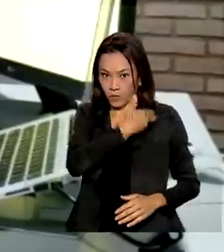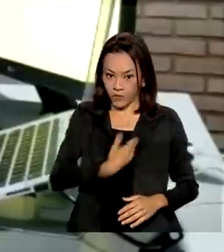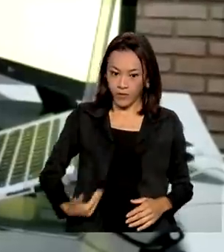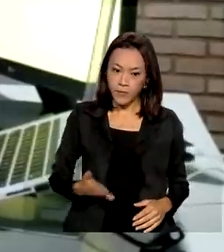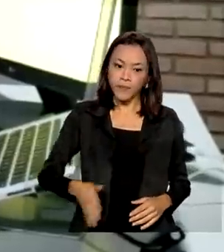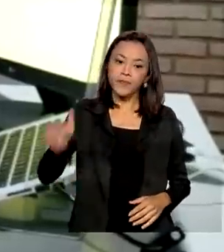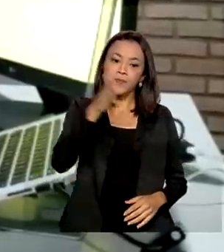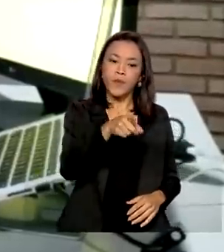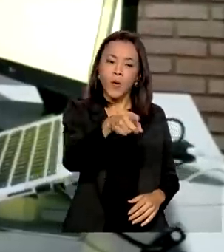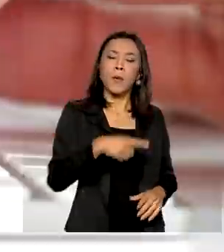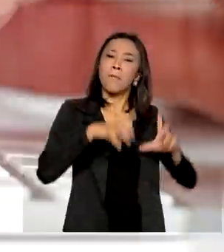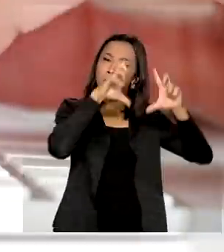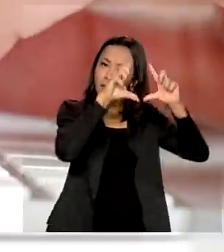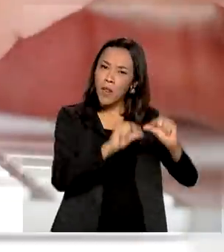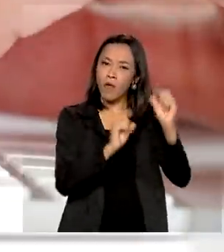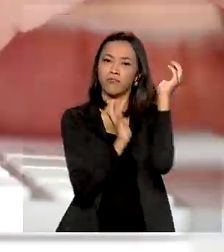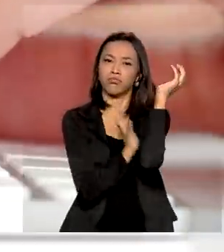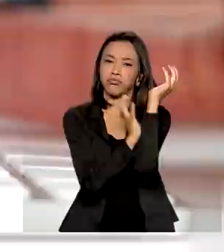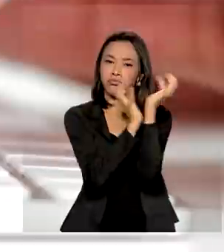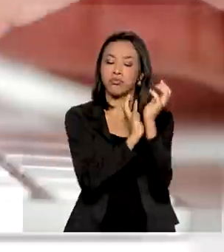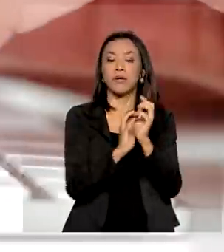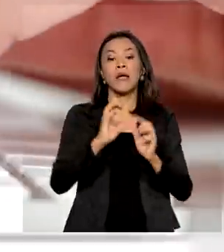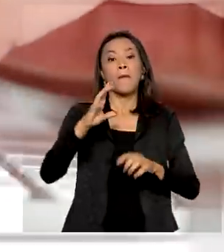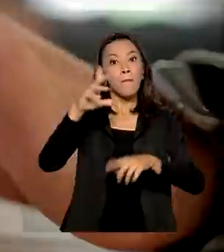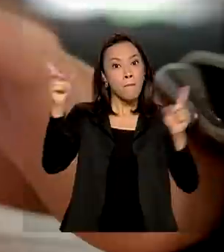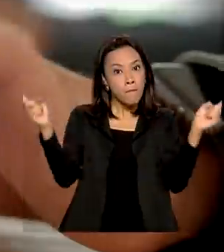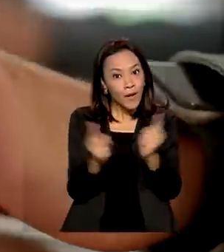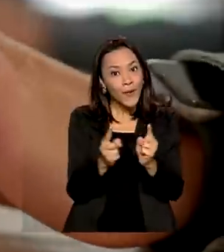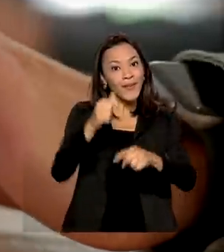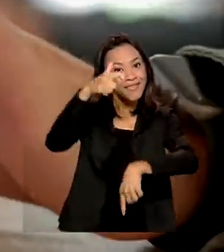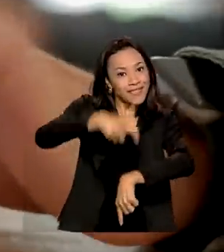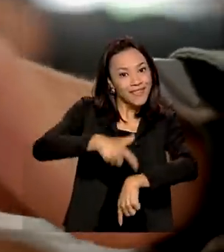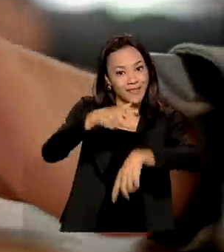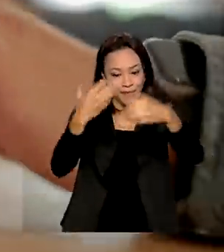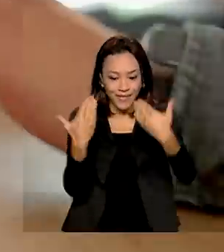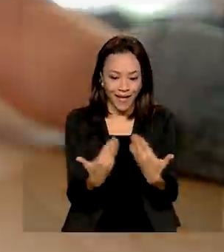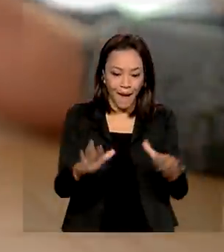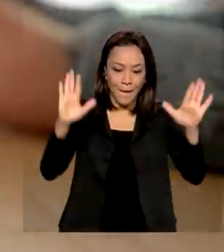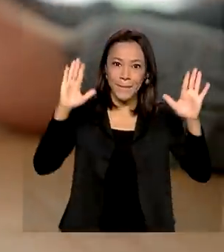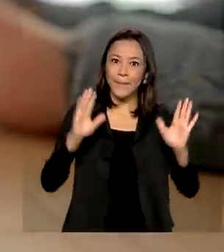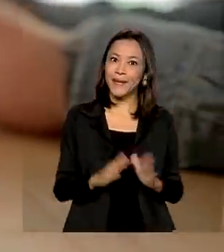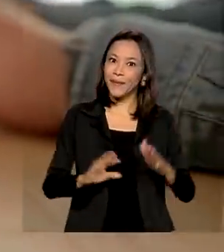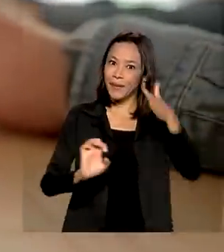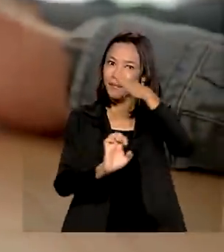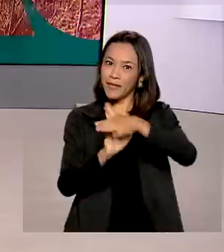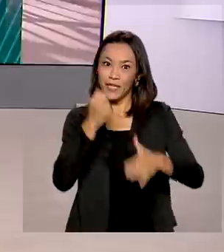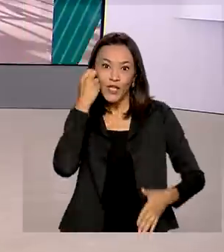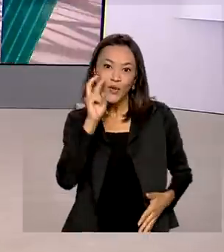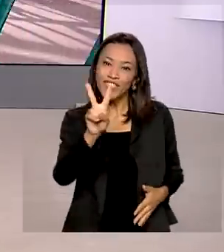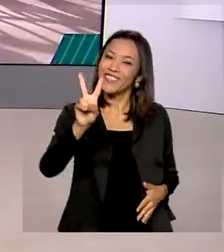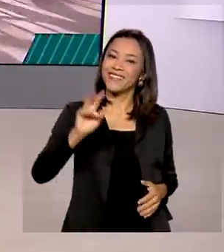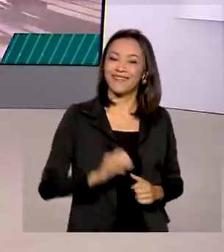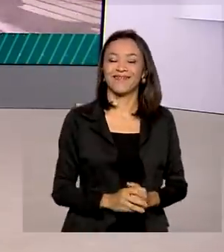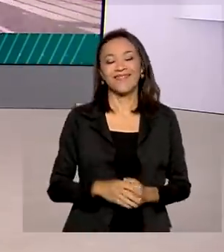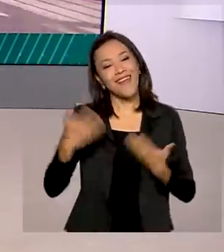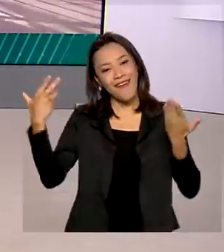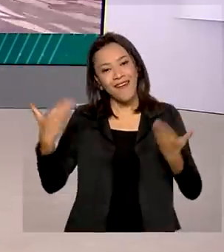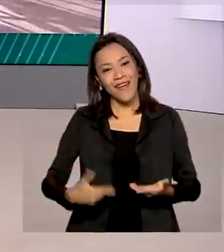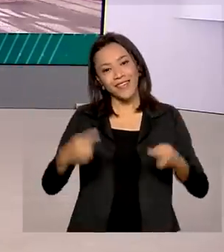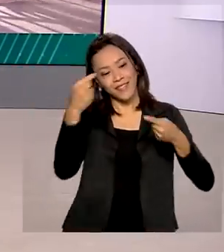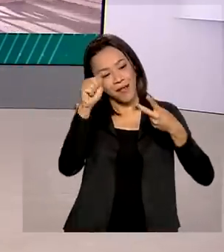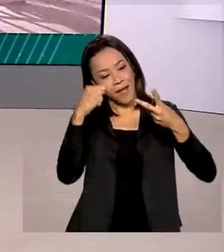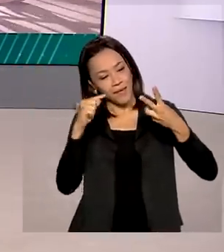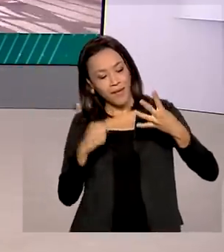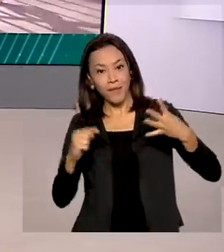Tempo médio para se abrir uma empresa hoje no Brasil é menos de dois dias. Esses são os destaques